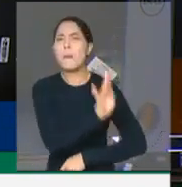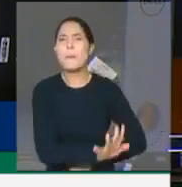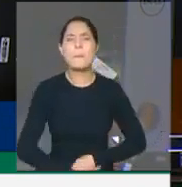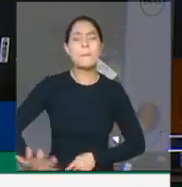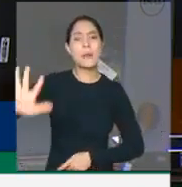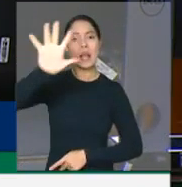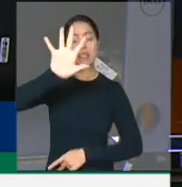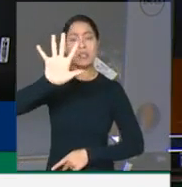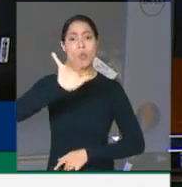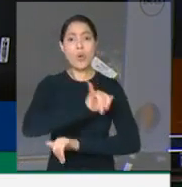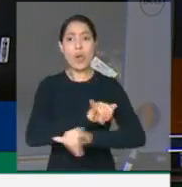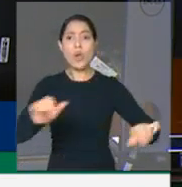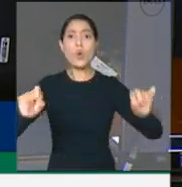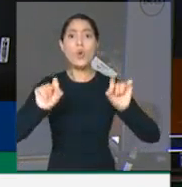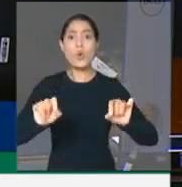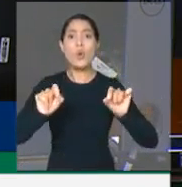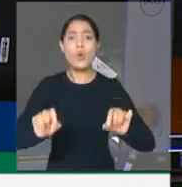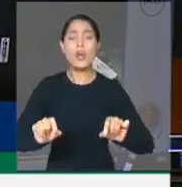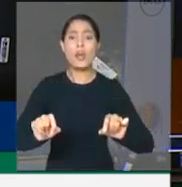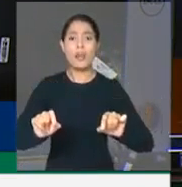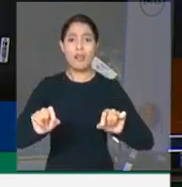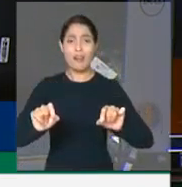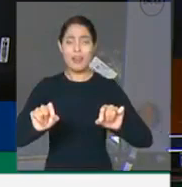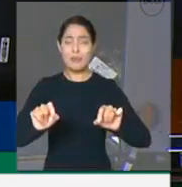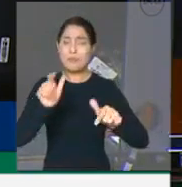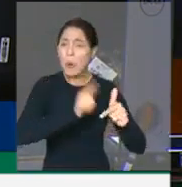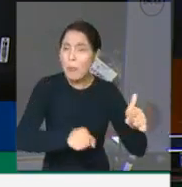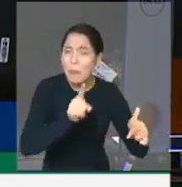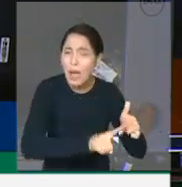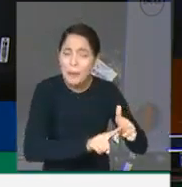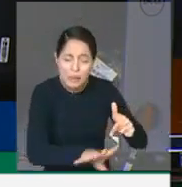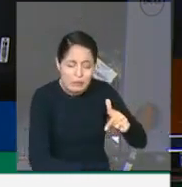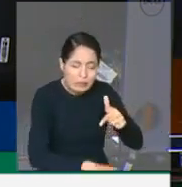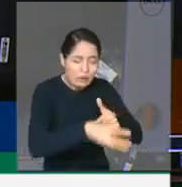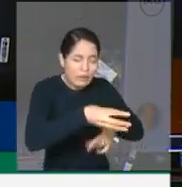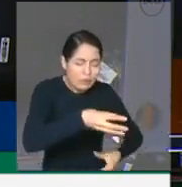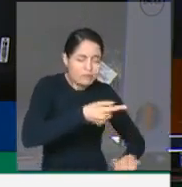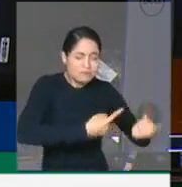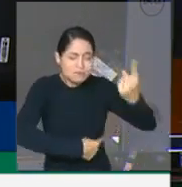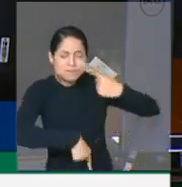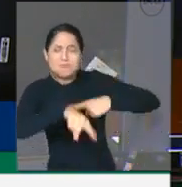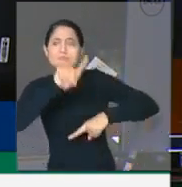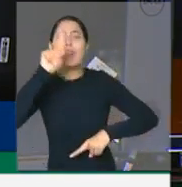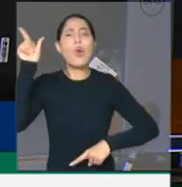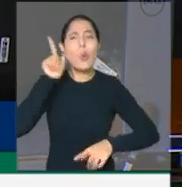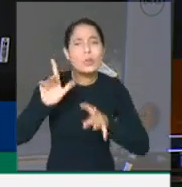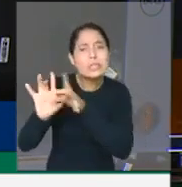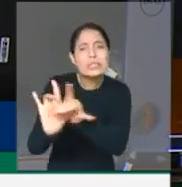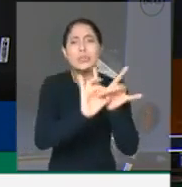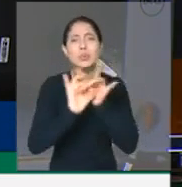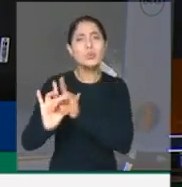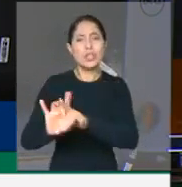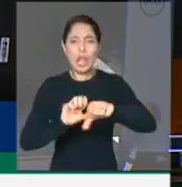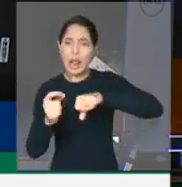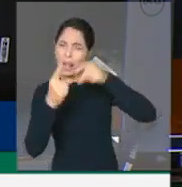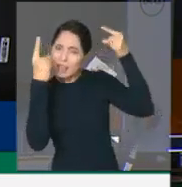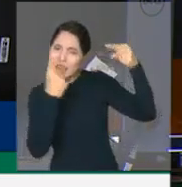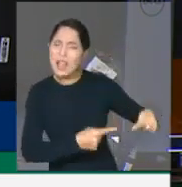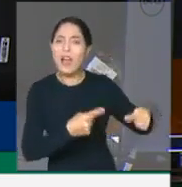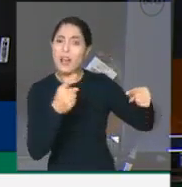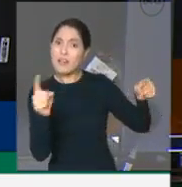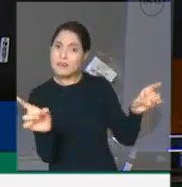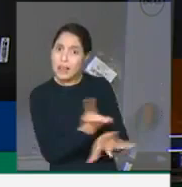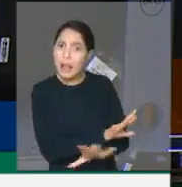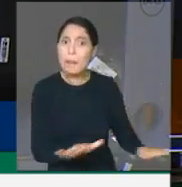que nos ordena para juntar os cacos das nossas convergências, para, unidos, vencermos o grande desafio. E o nosso grande